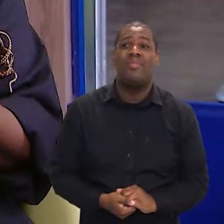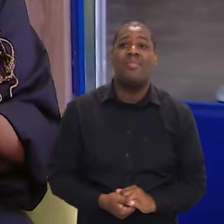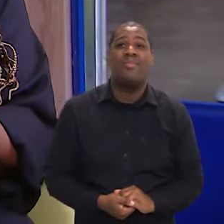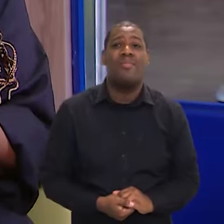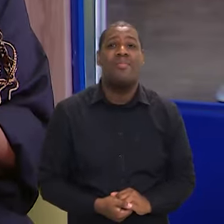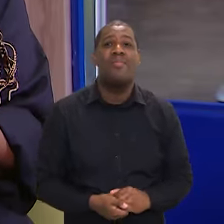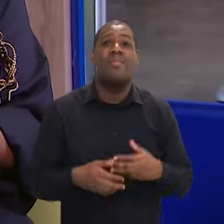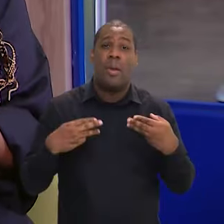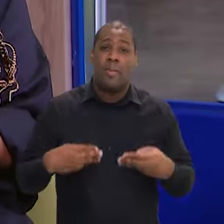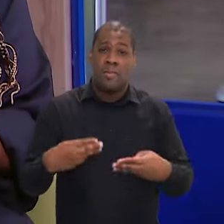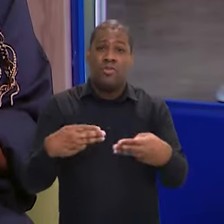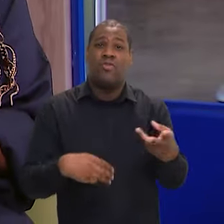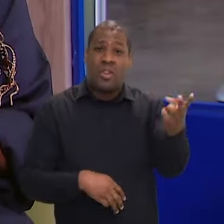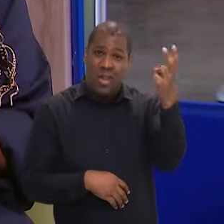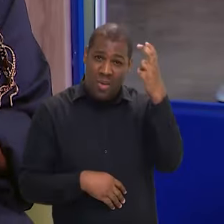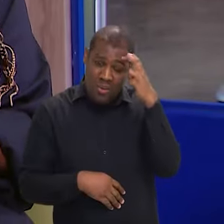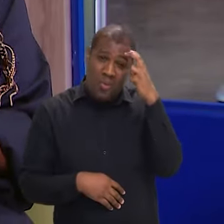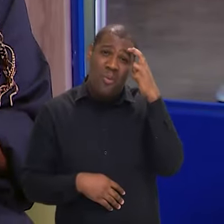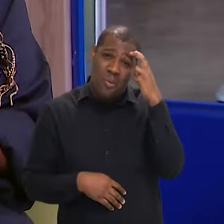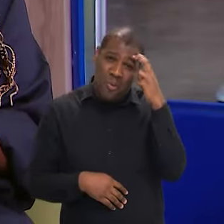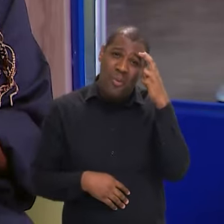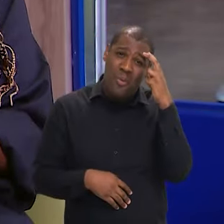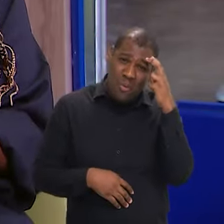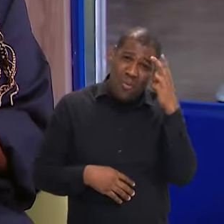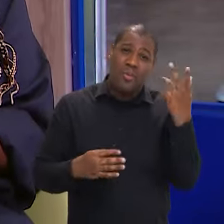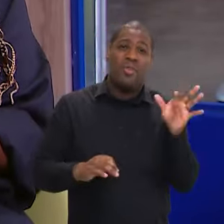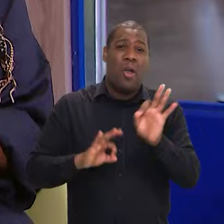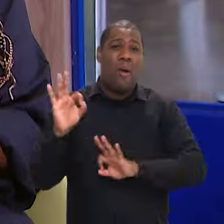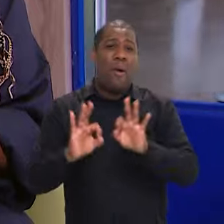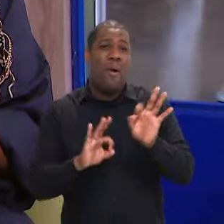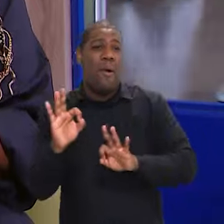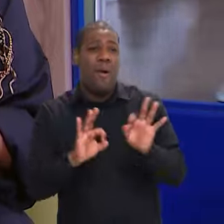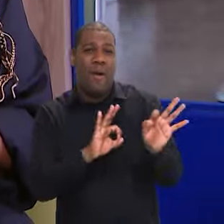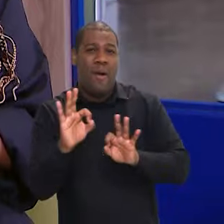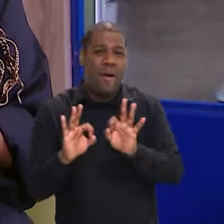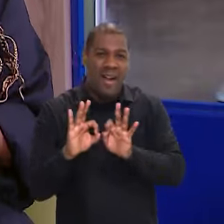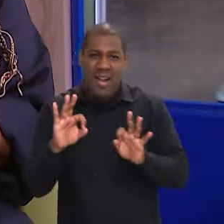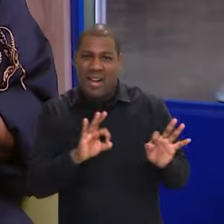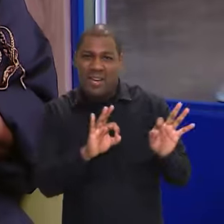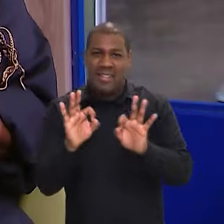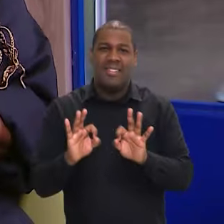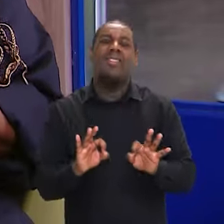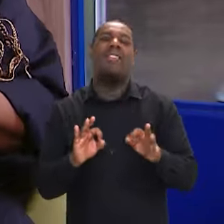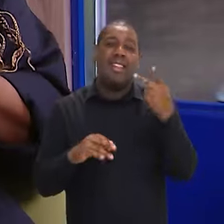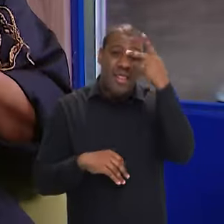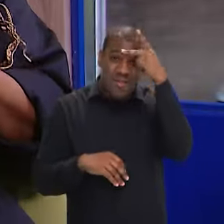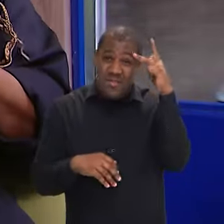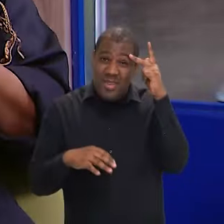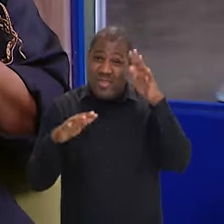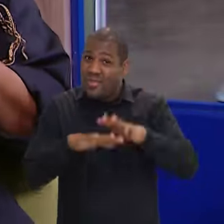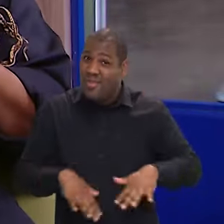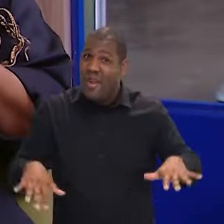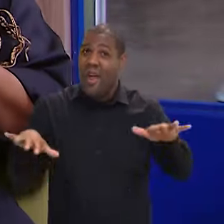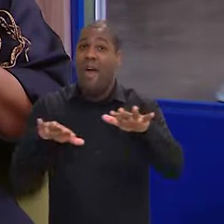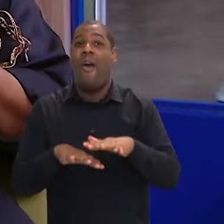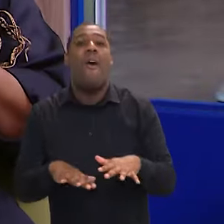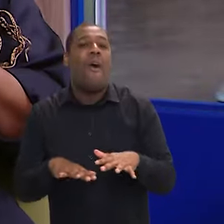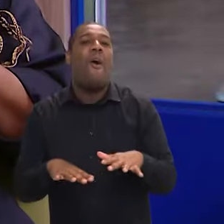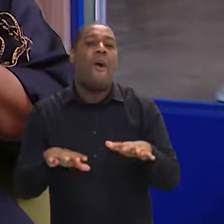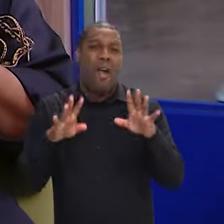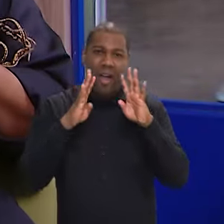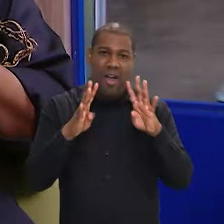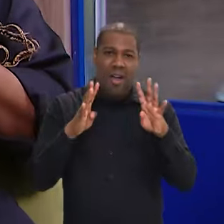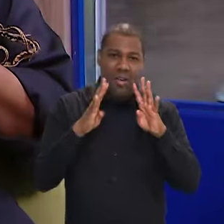esse atendimento também do chamado do Ministério da Cultura para essa quarta conferência, as pessoas quiseram participar. Então, é muito importante também